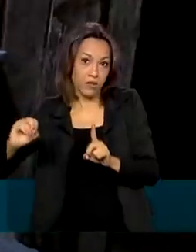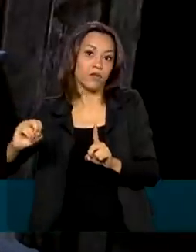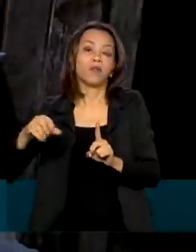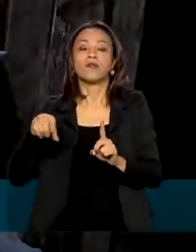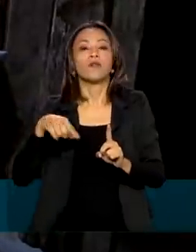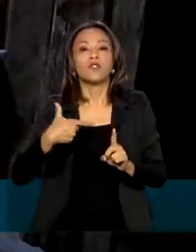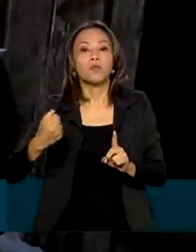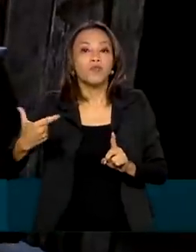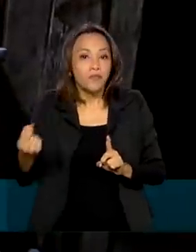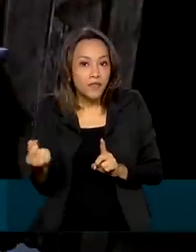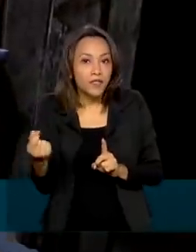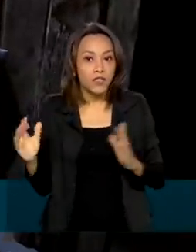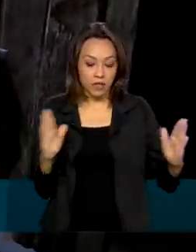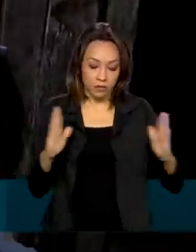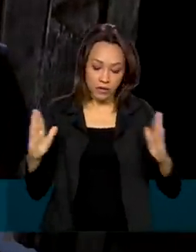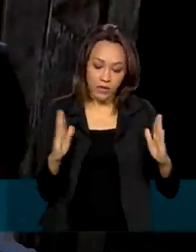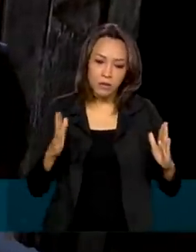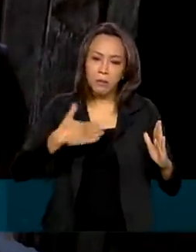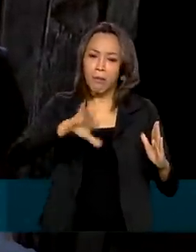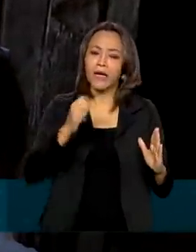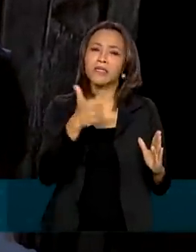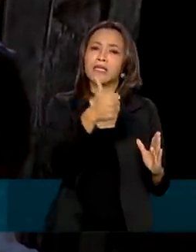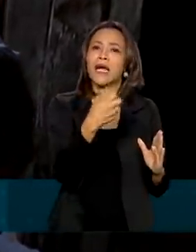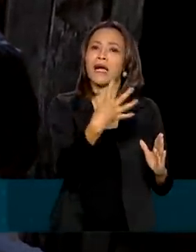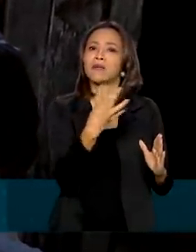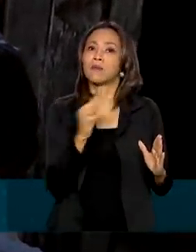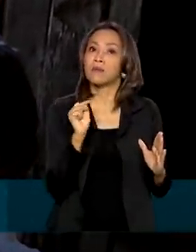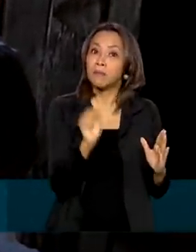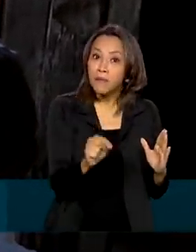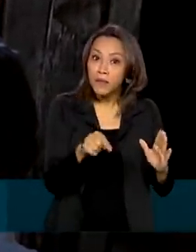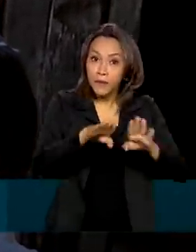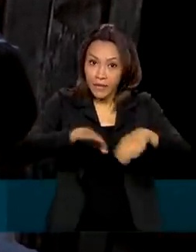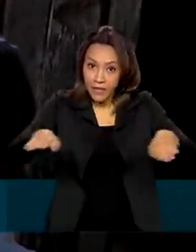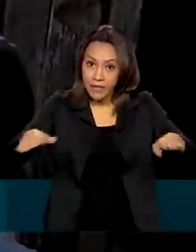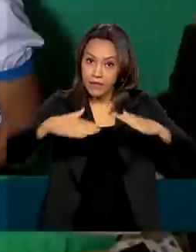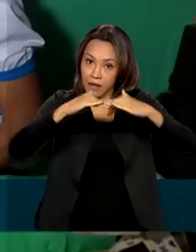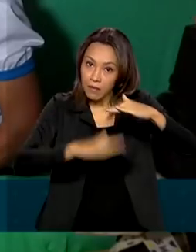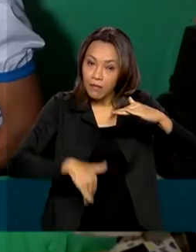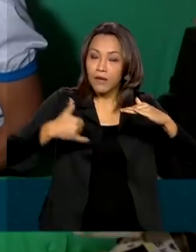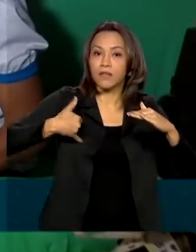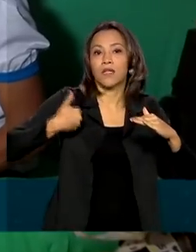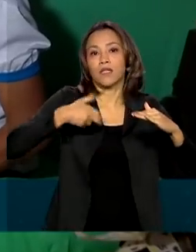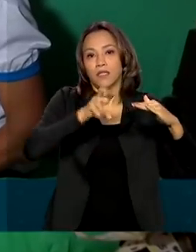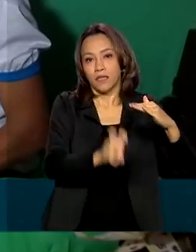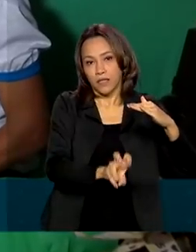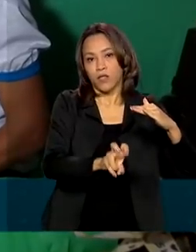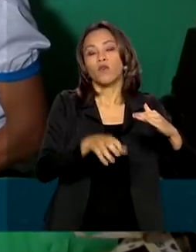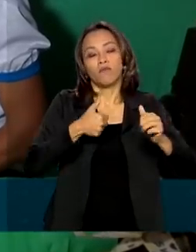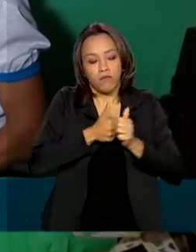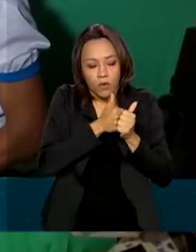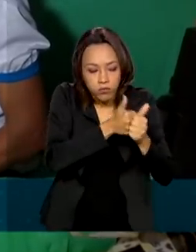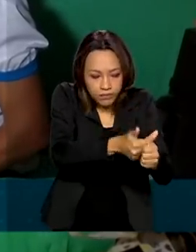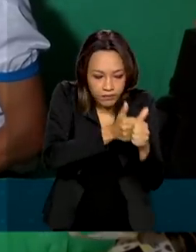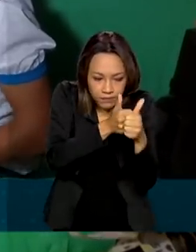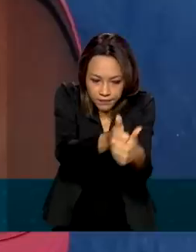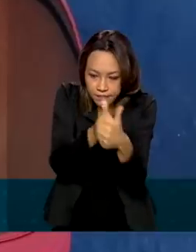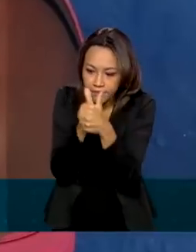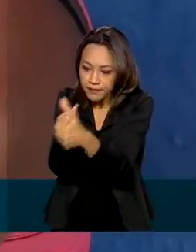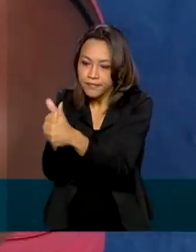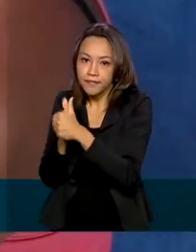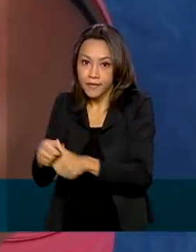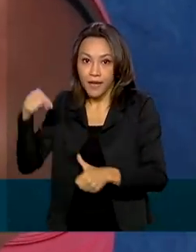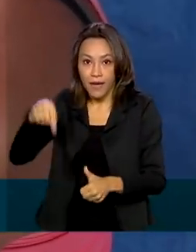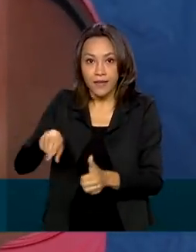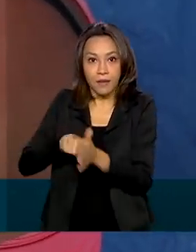mais de 14.500 crianças menores de 5 anos foram acompanhadas. Os dados